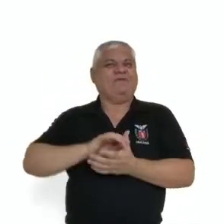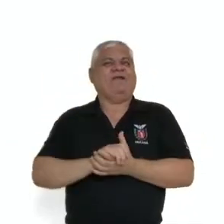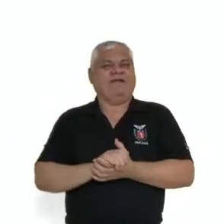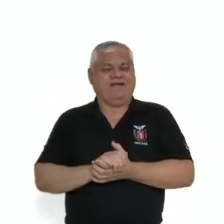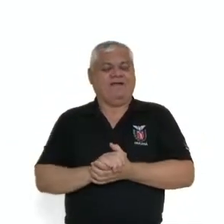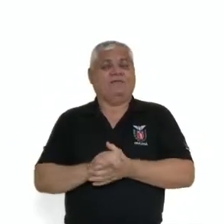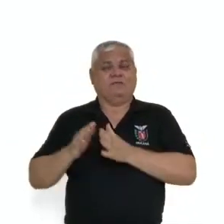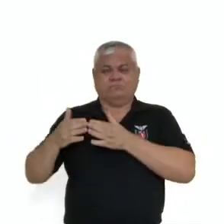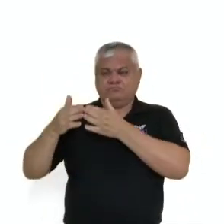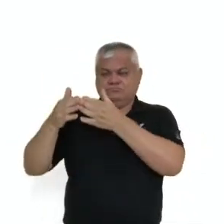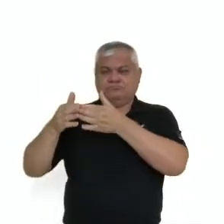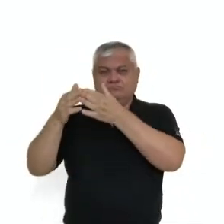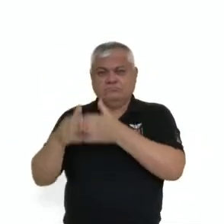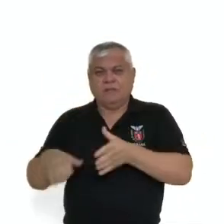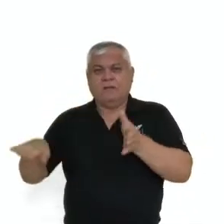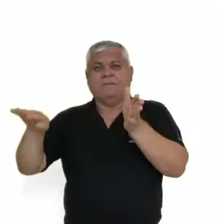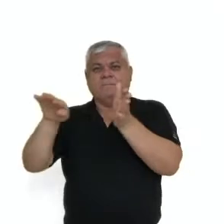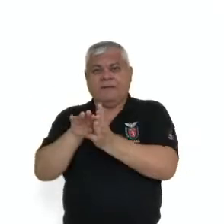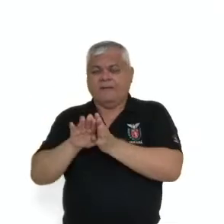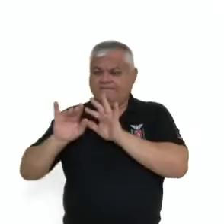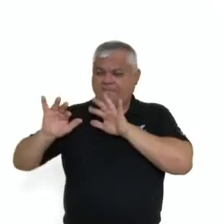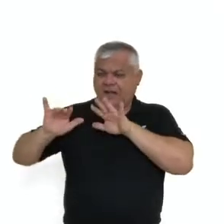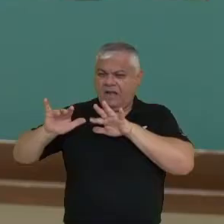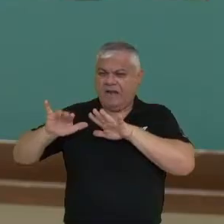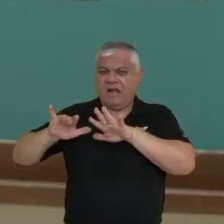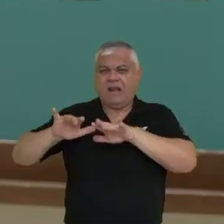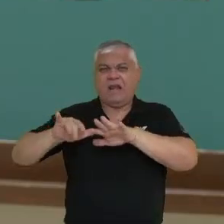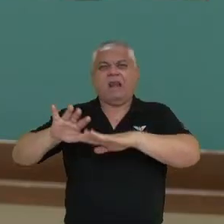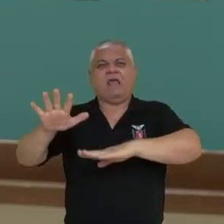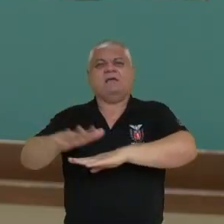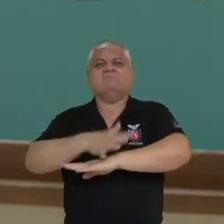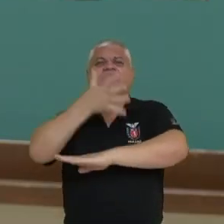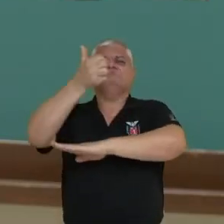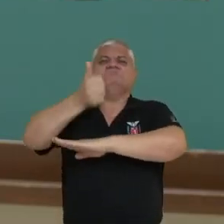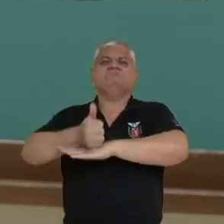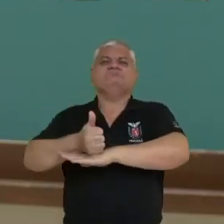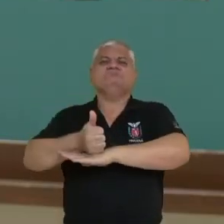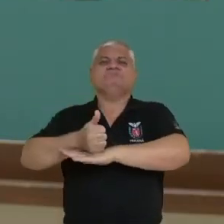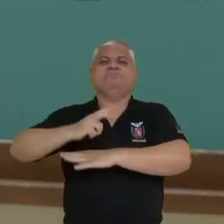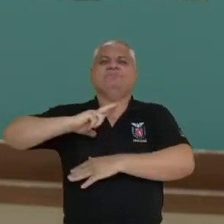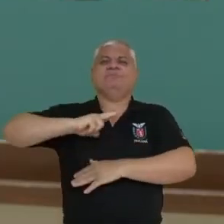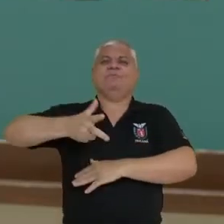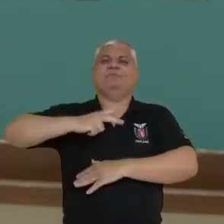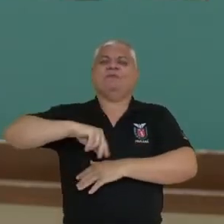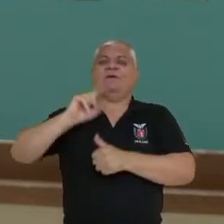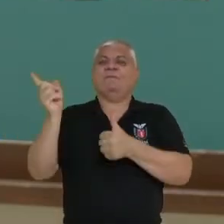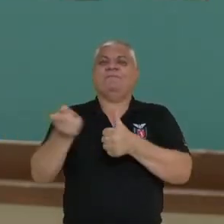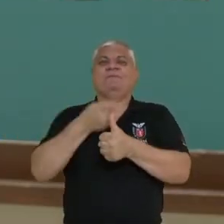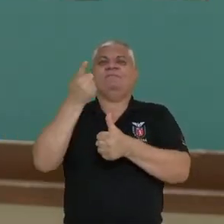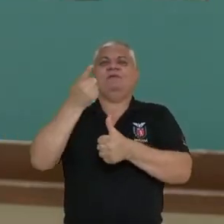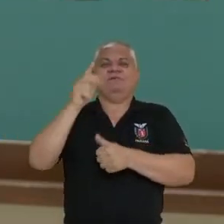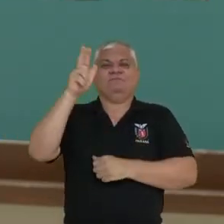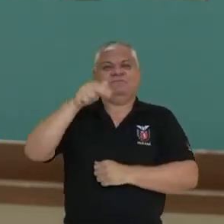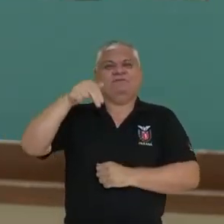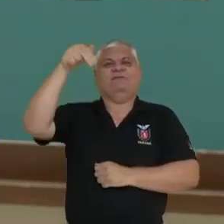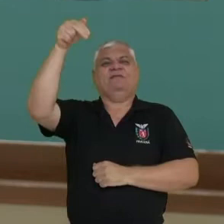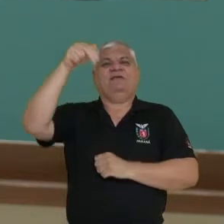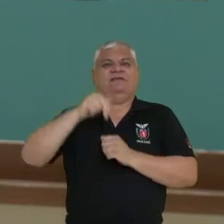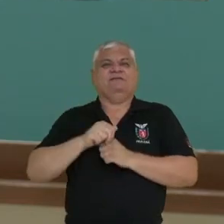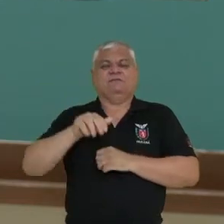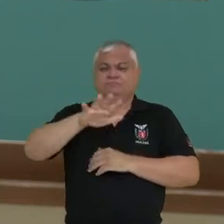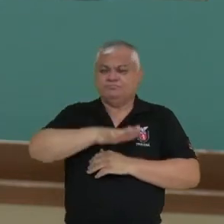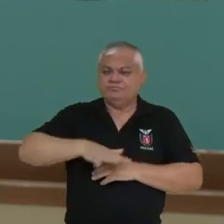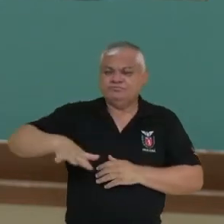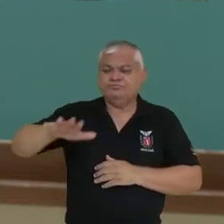chegam primeiro e vão povoar, vão ocupar primeiro no Brasil a região Nordeste na área chamada